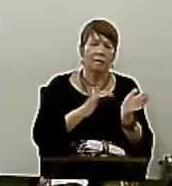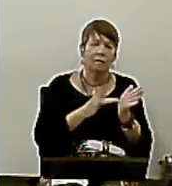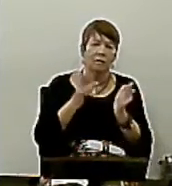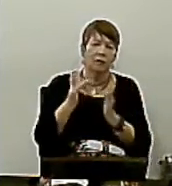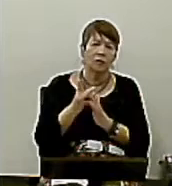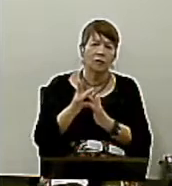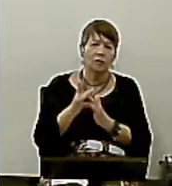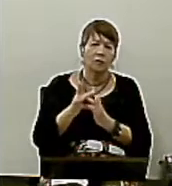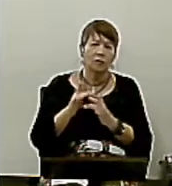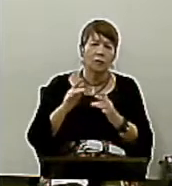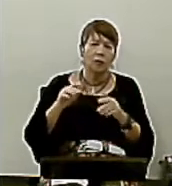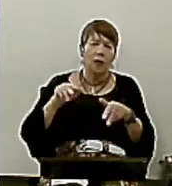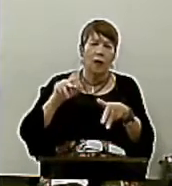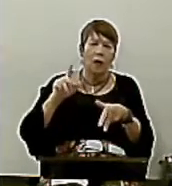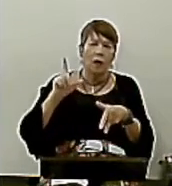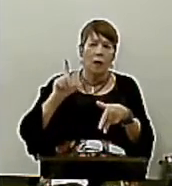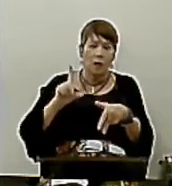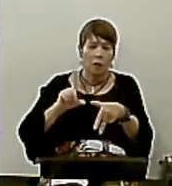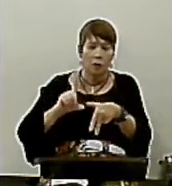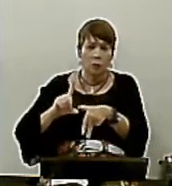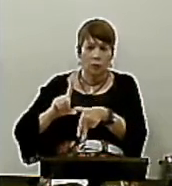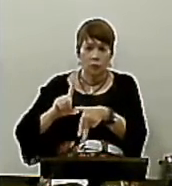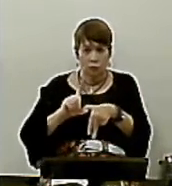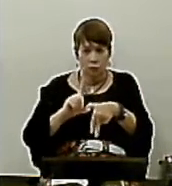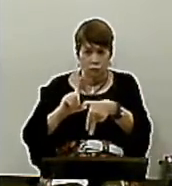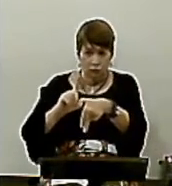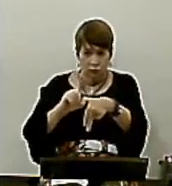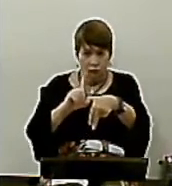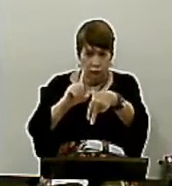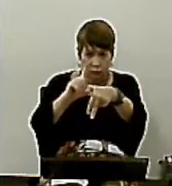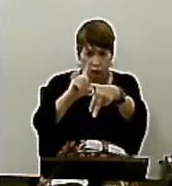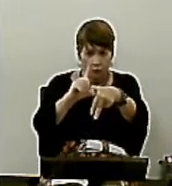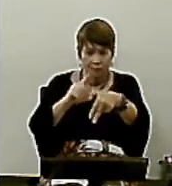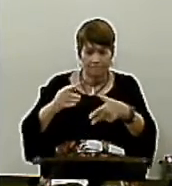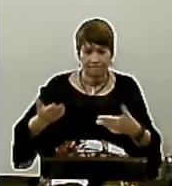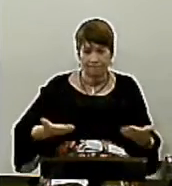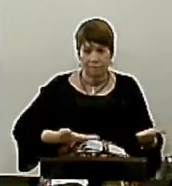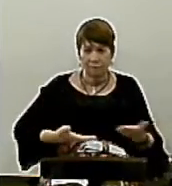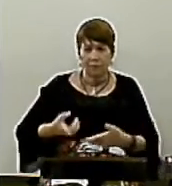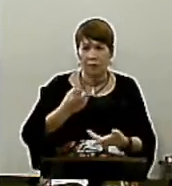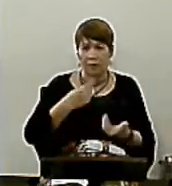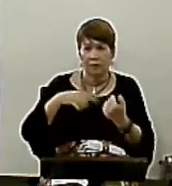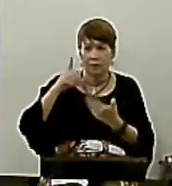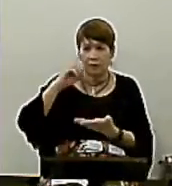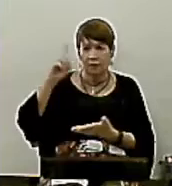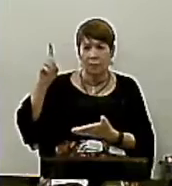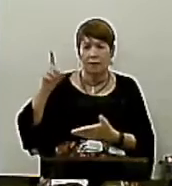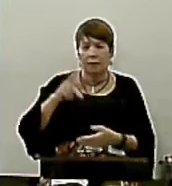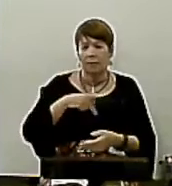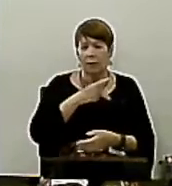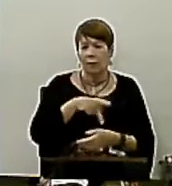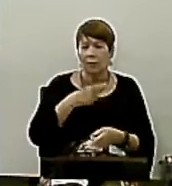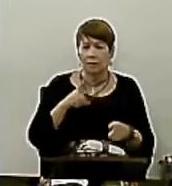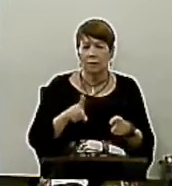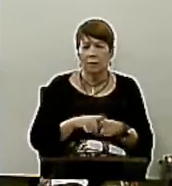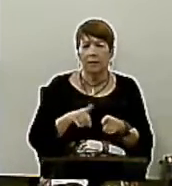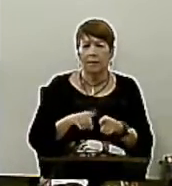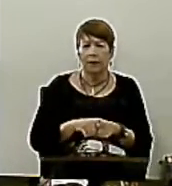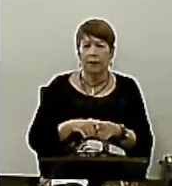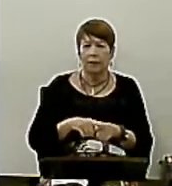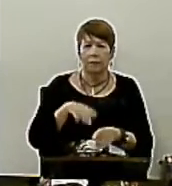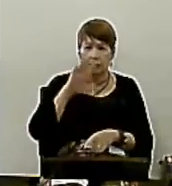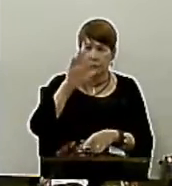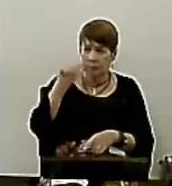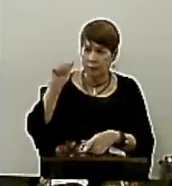Andar com ele Servir a vontade dele Agora Paulo diz Que ele nos chamou Para a